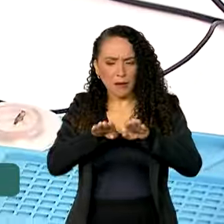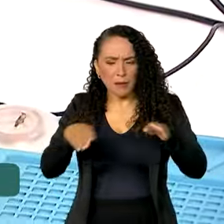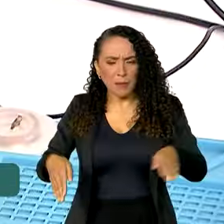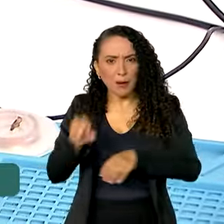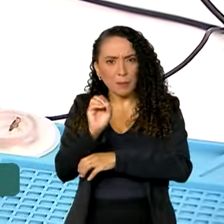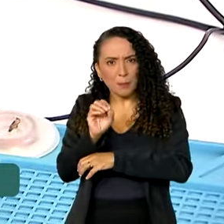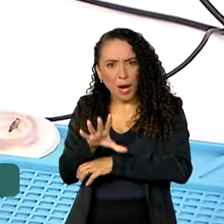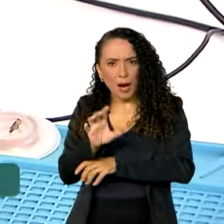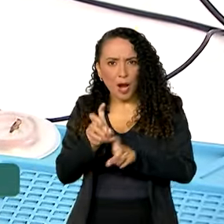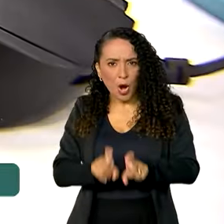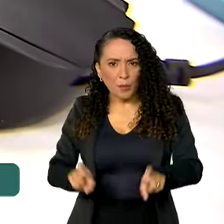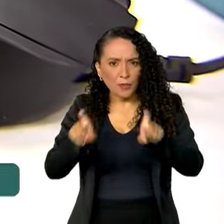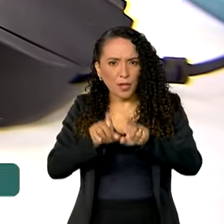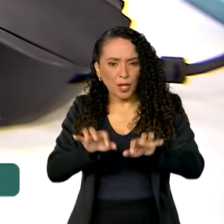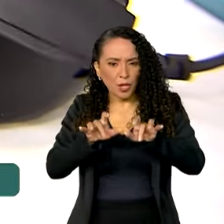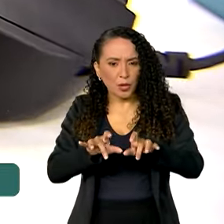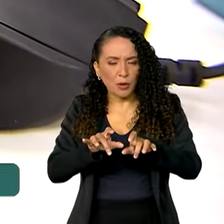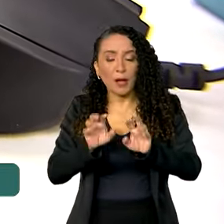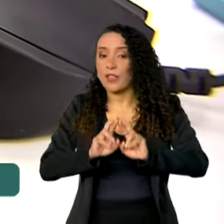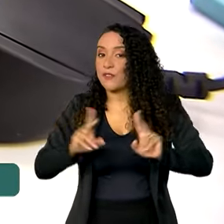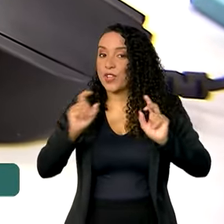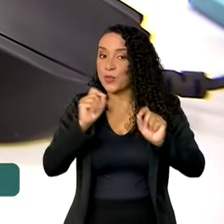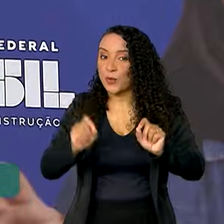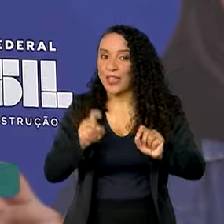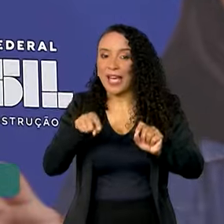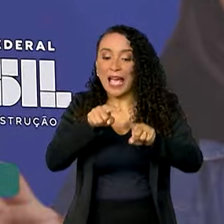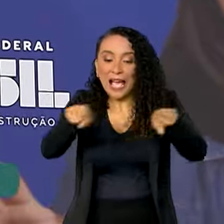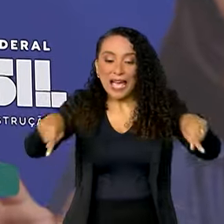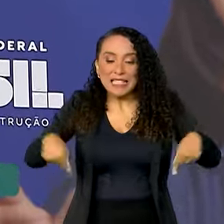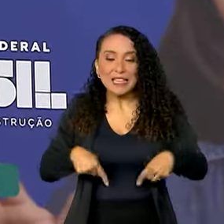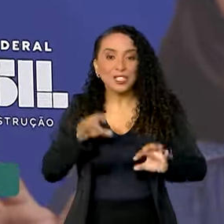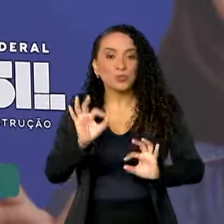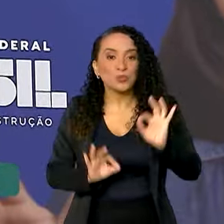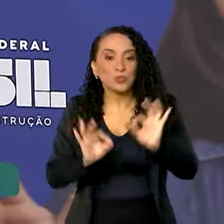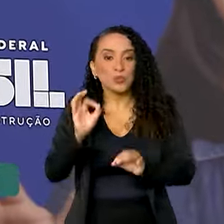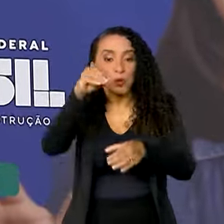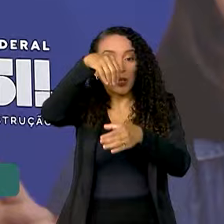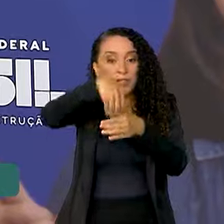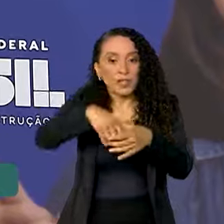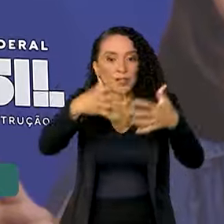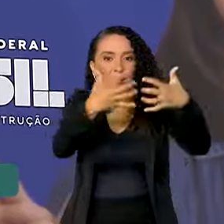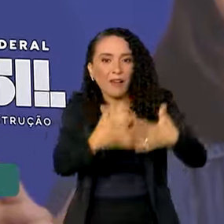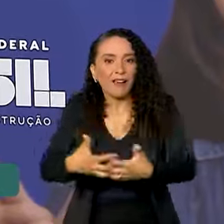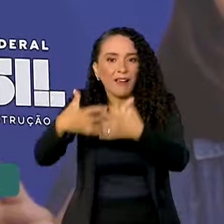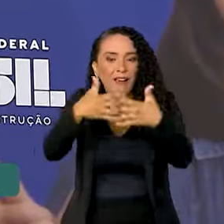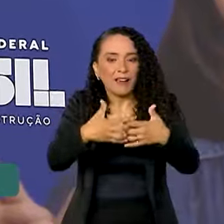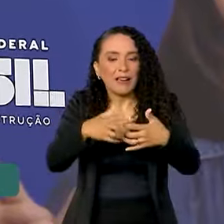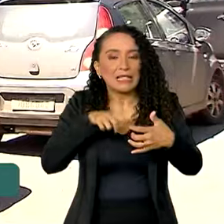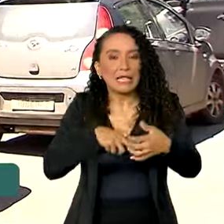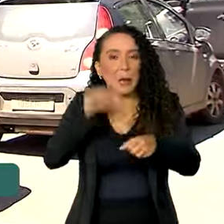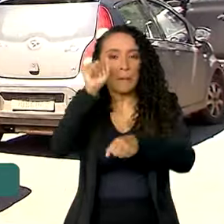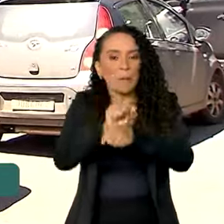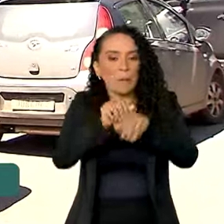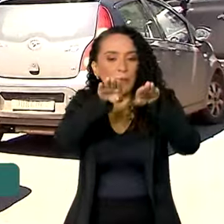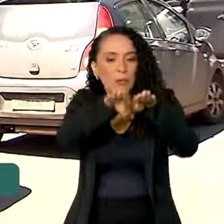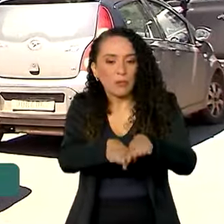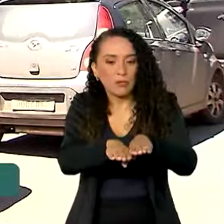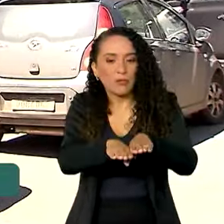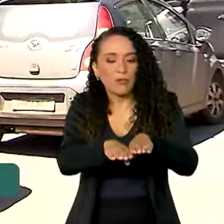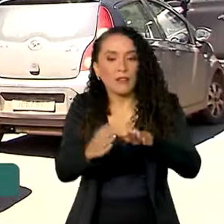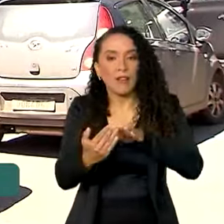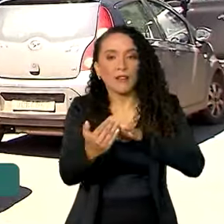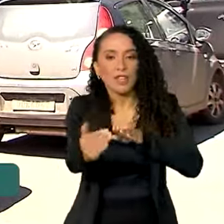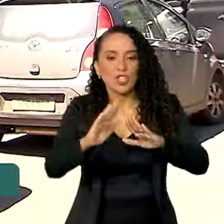projetor, computadores. A diferença é que essa sala foi montada dentro de uma carreta, que está estacionada em frente a uma